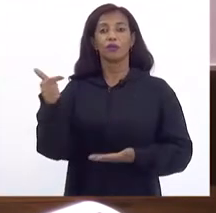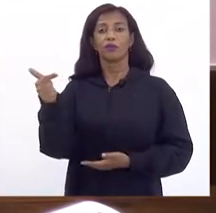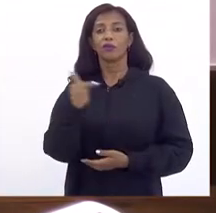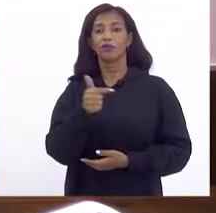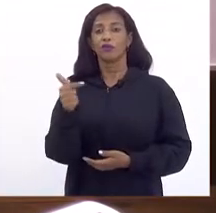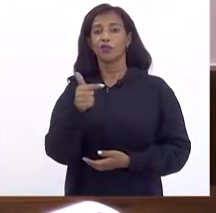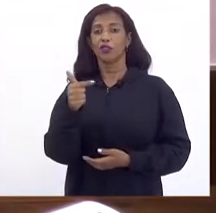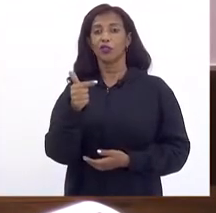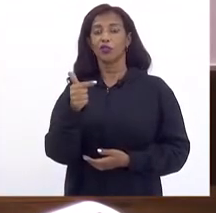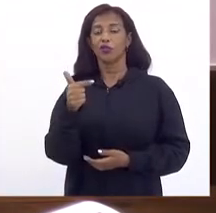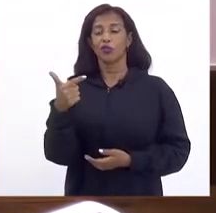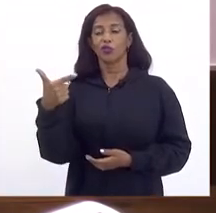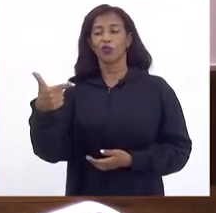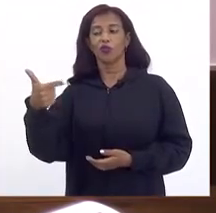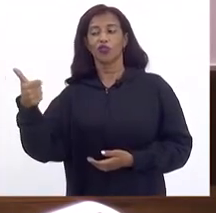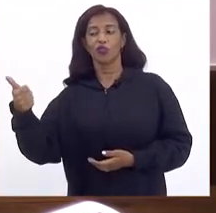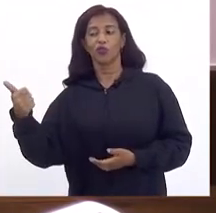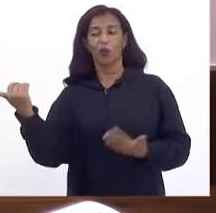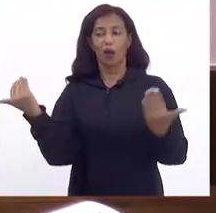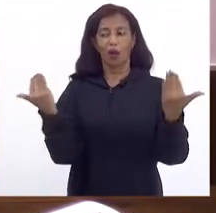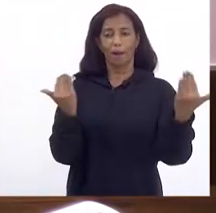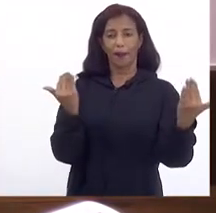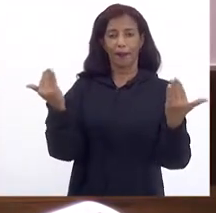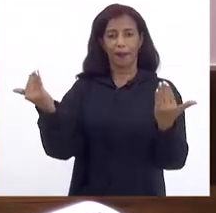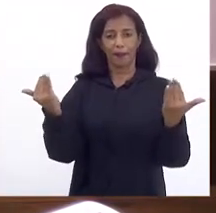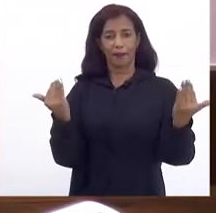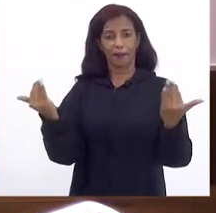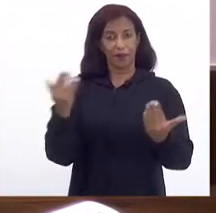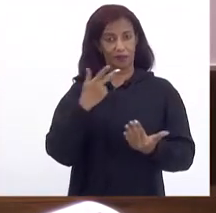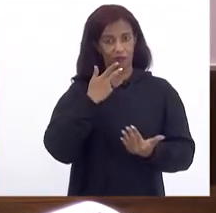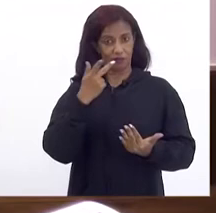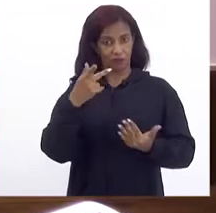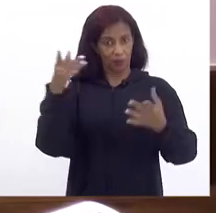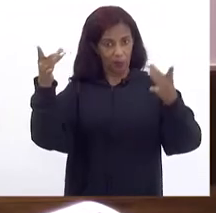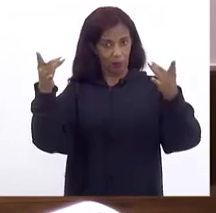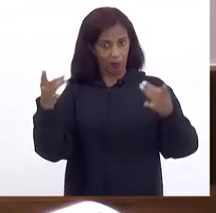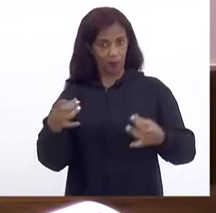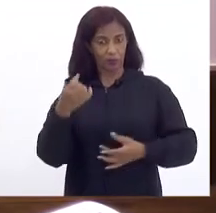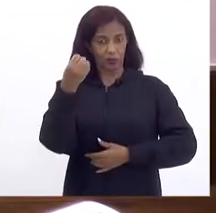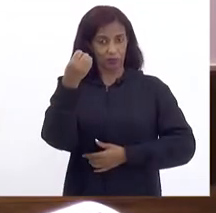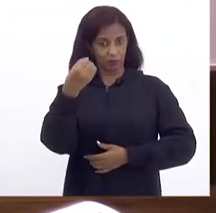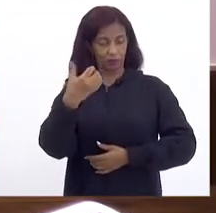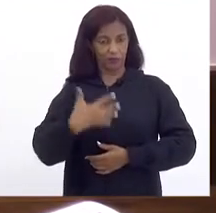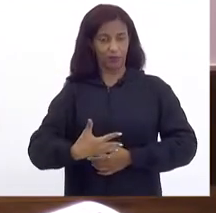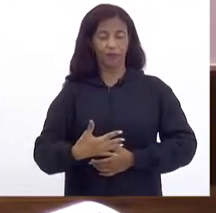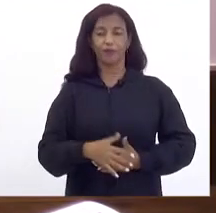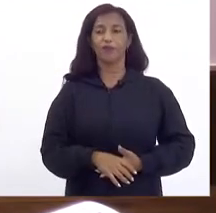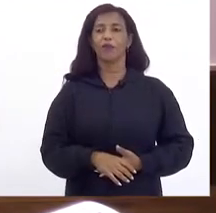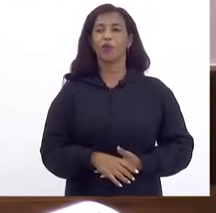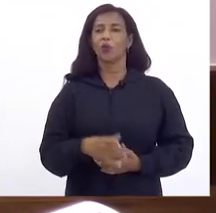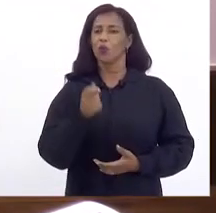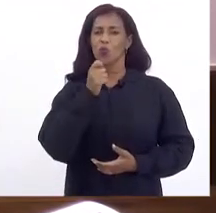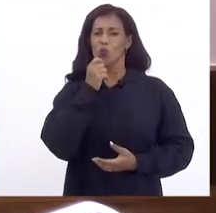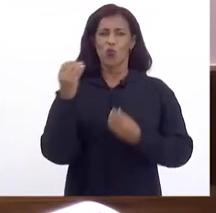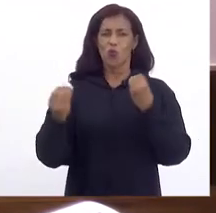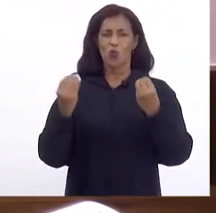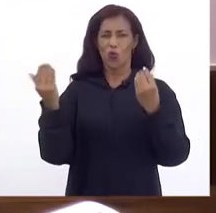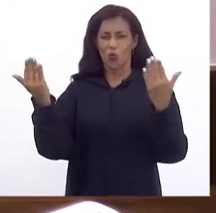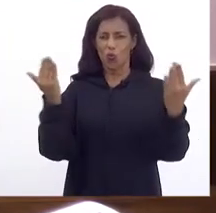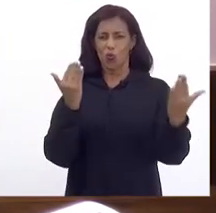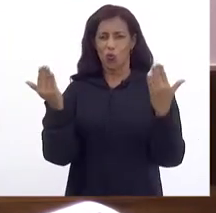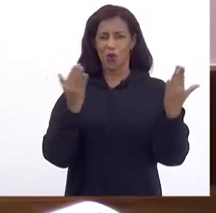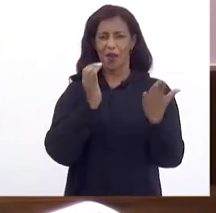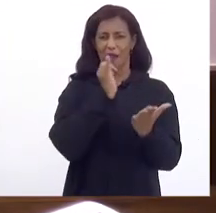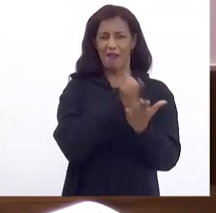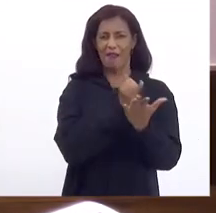com 21 E o senhor Fez esse comentário Correto Não dá para Cotejar As receitas